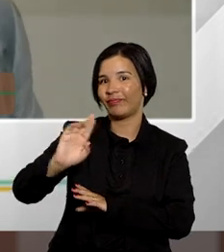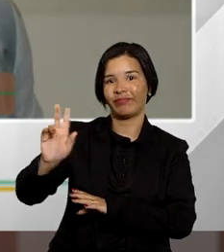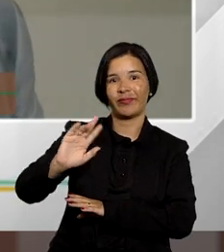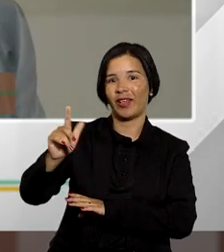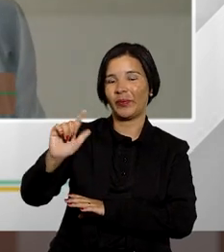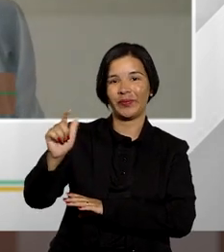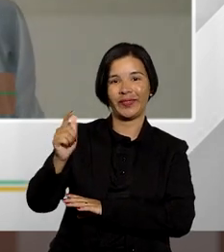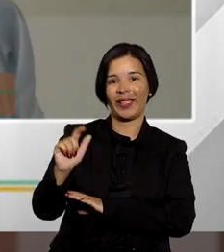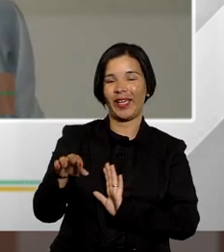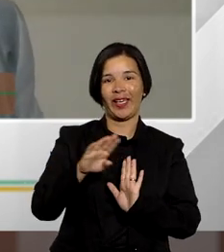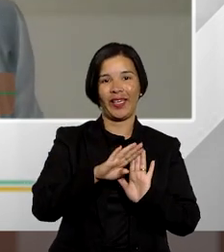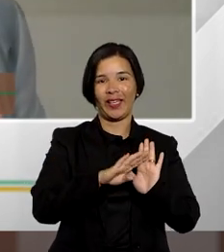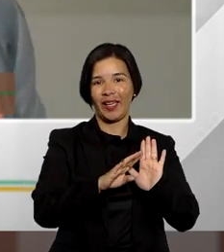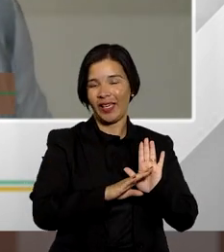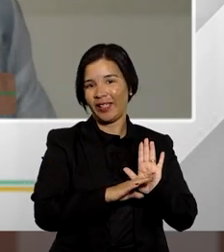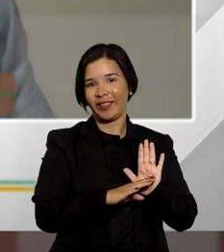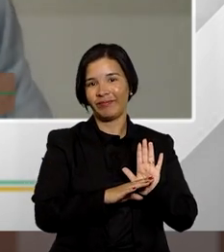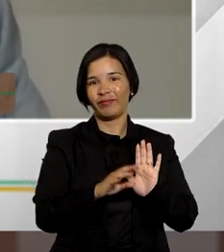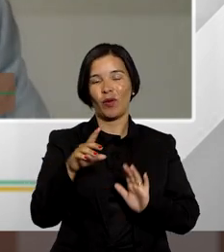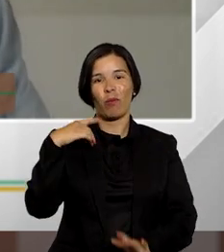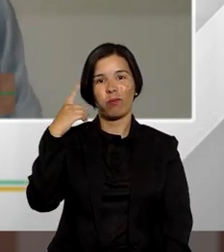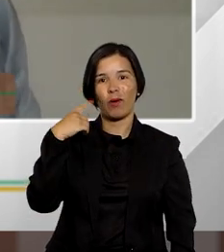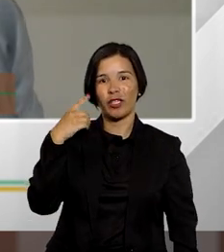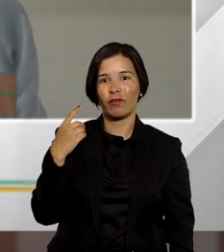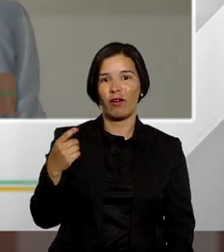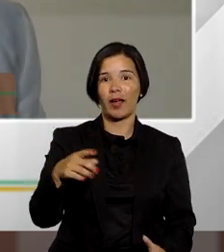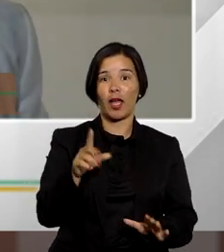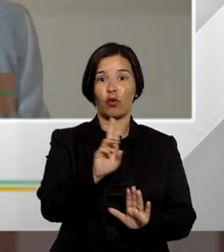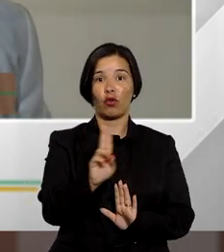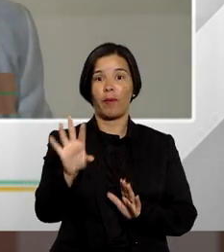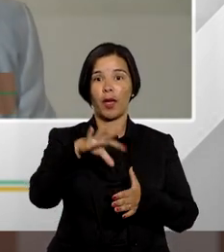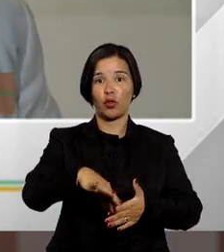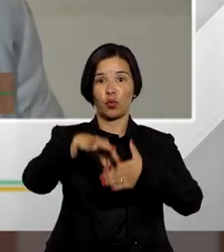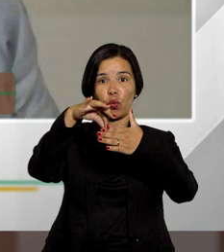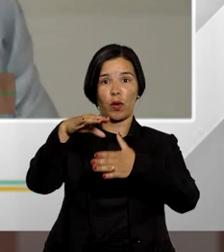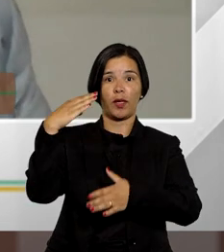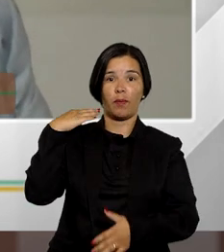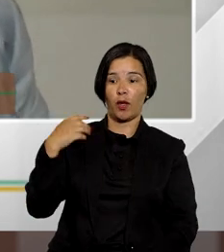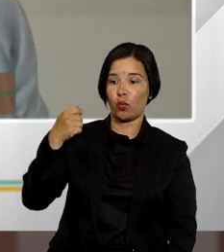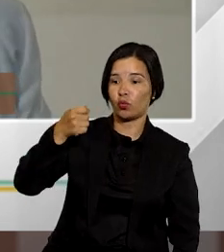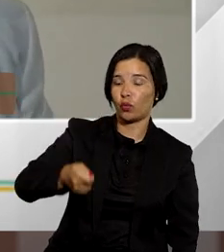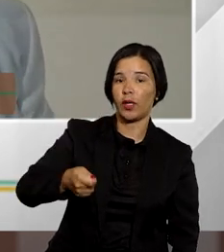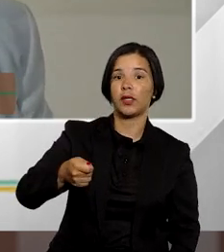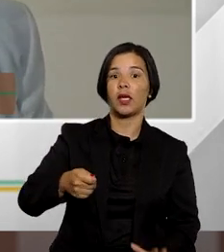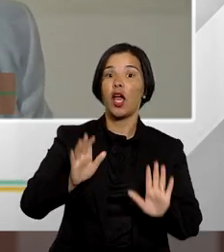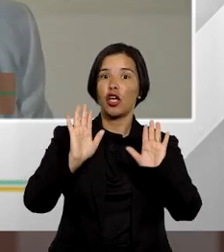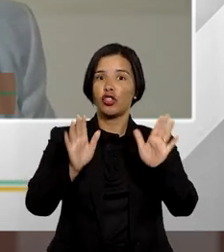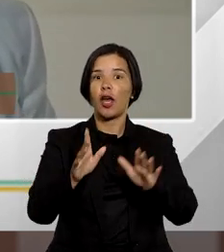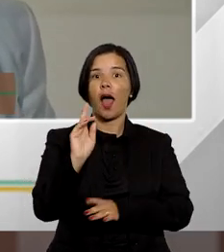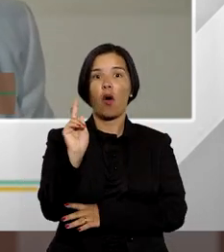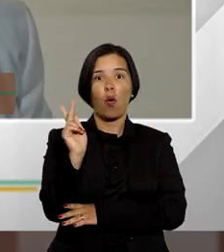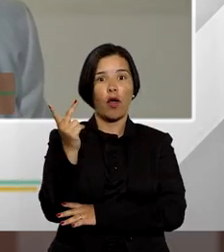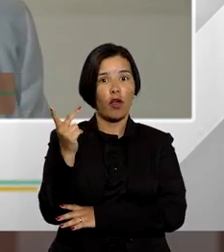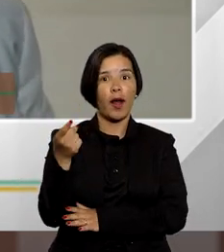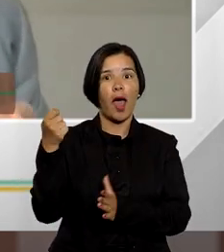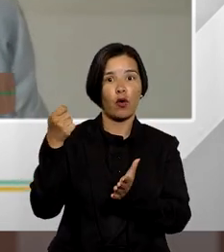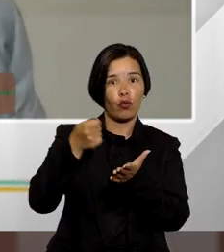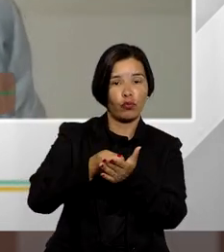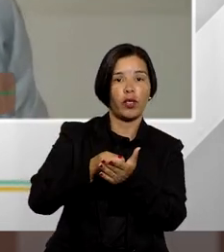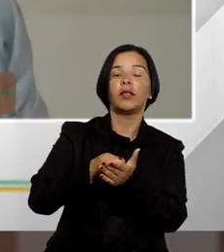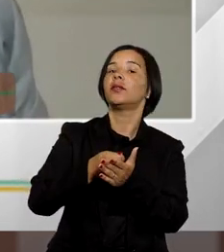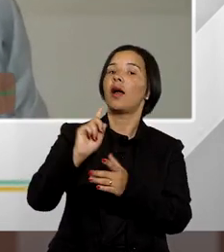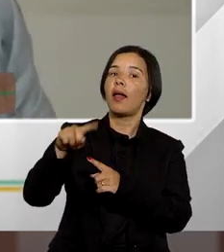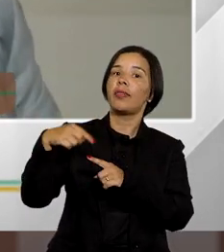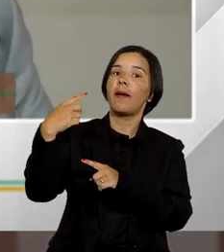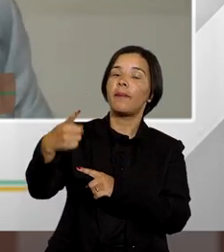há esse convênio não há essa estipulação o advogado ele é nomeado pelo juiz o juiz fixa a verba honorária e